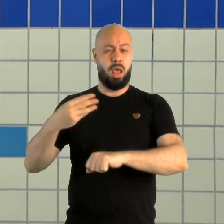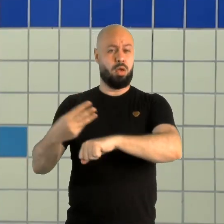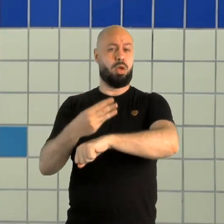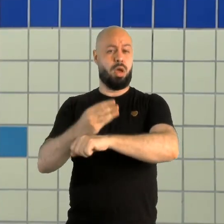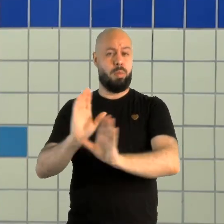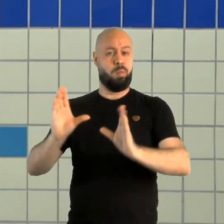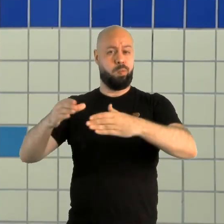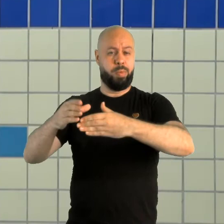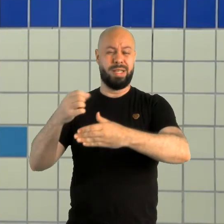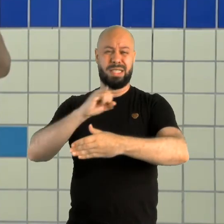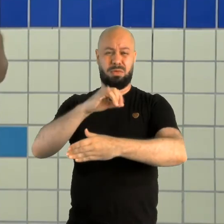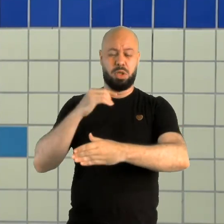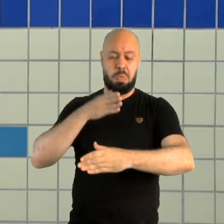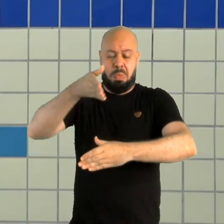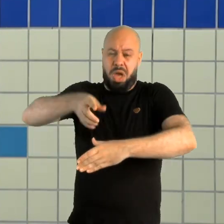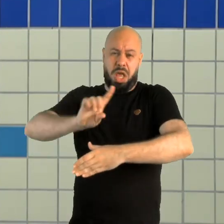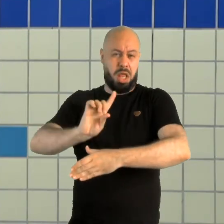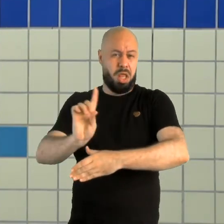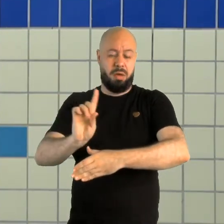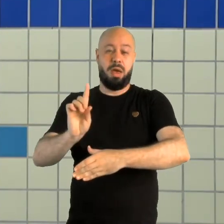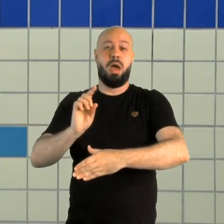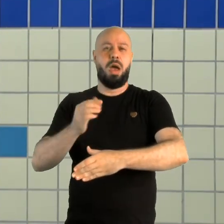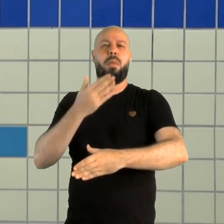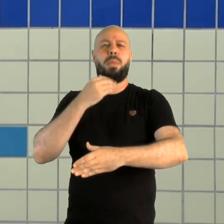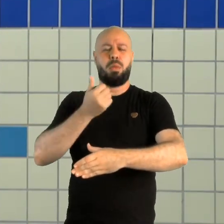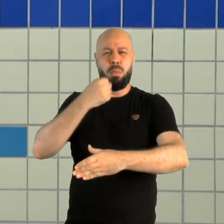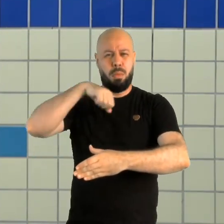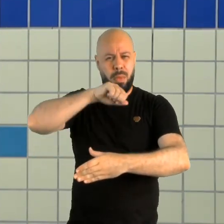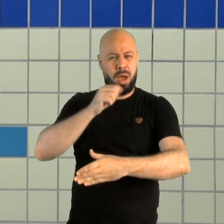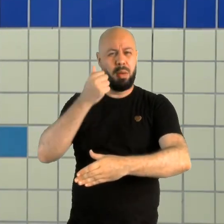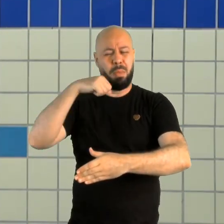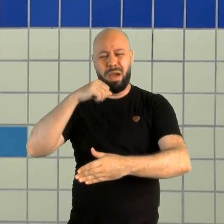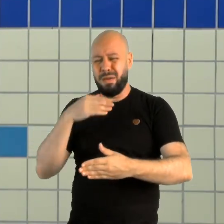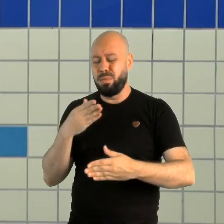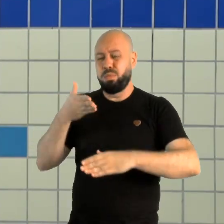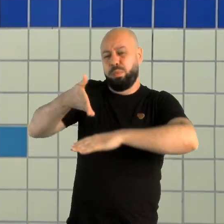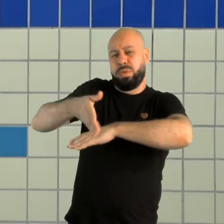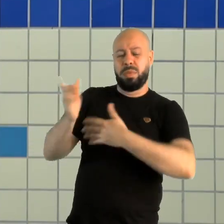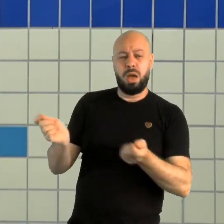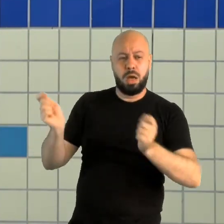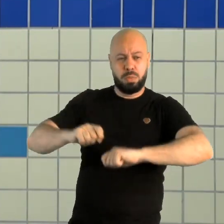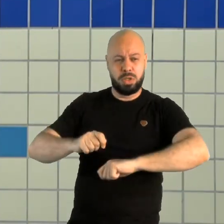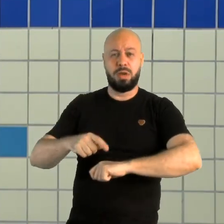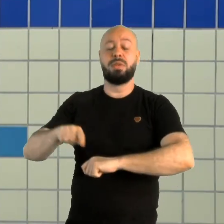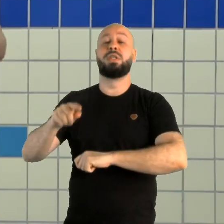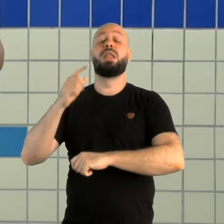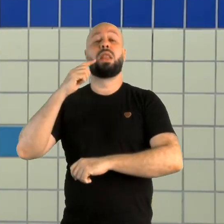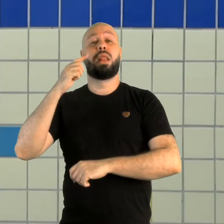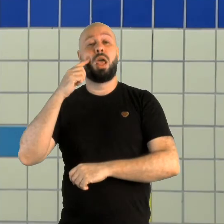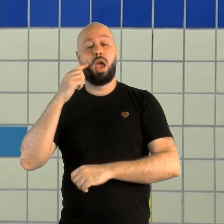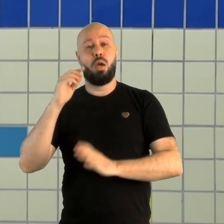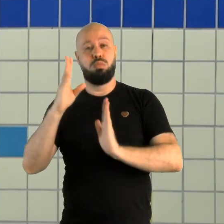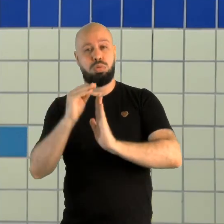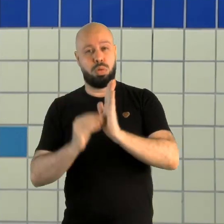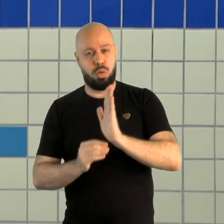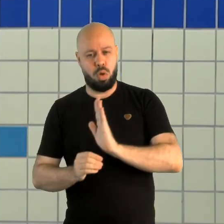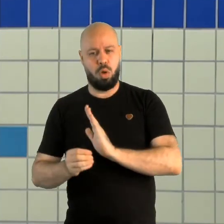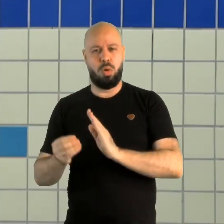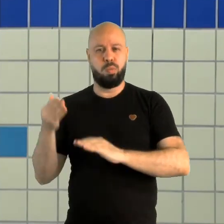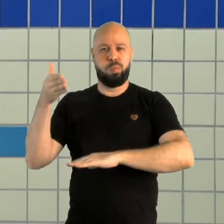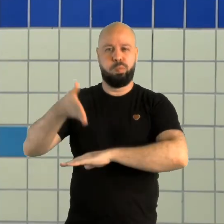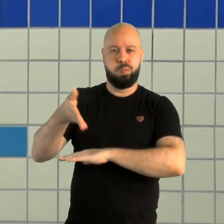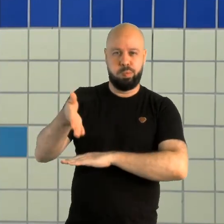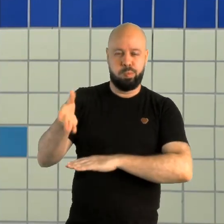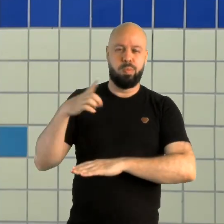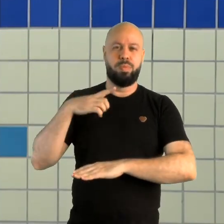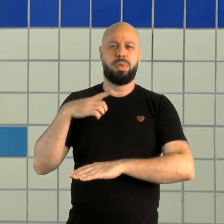Se você ainda não está nesse grupo, pede a mamãe e o papai para entrar no grupo e colocar você lá, porque lá você vai ter conteúdos exclusivos, você vai ter